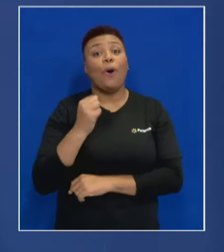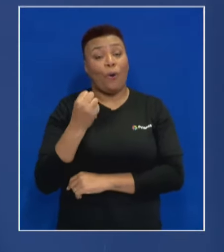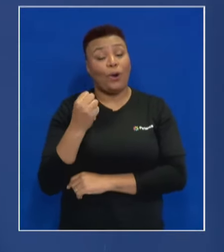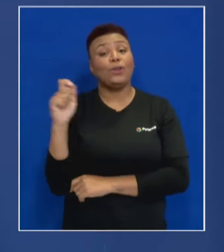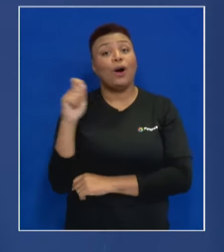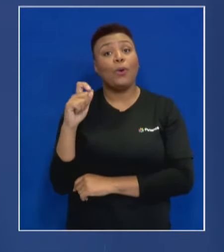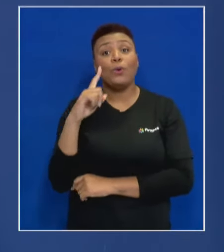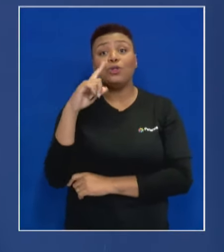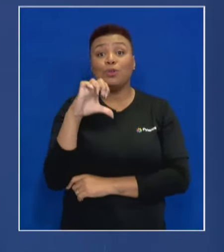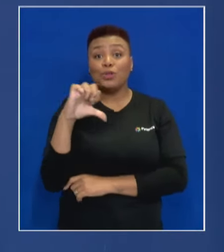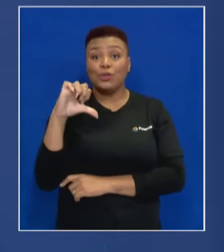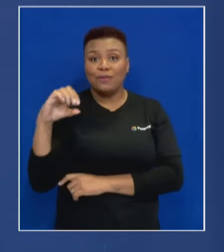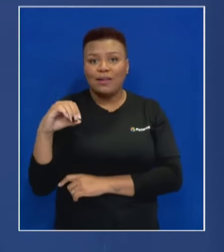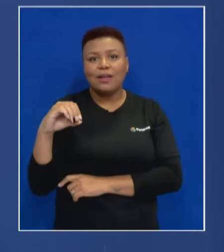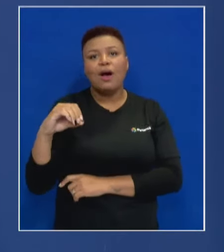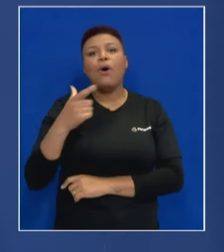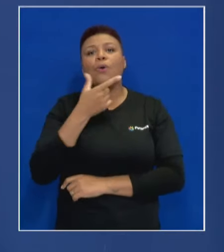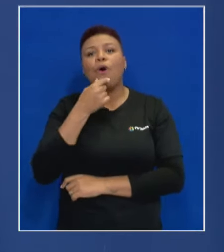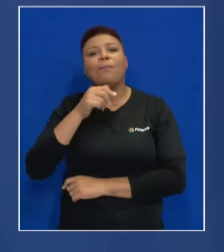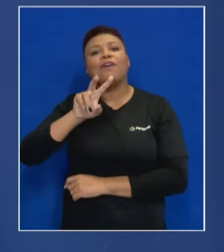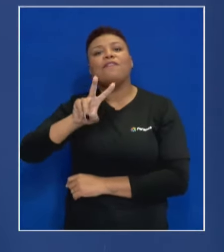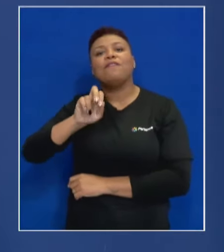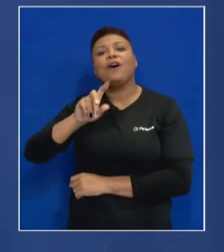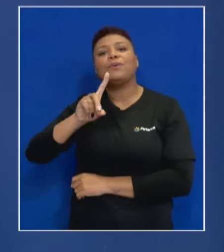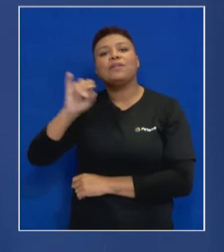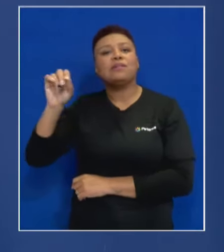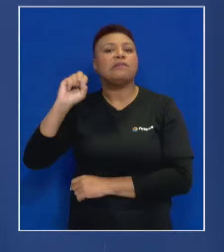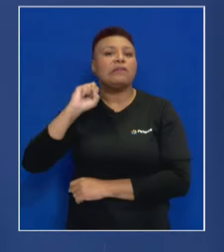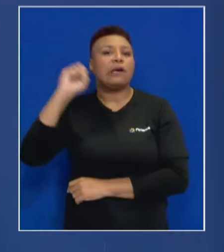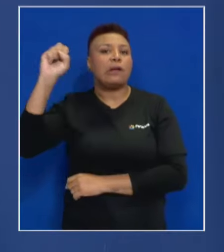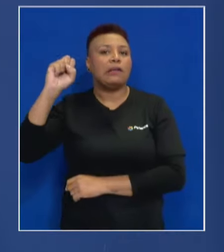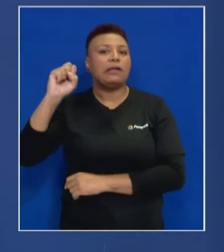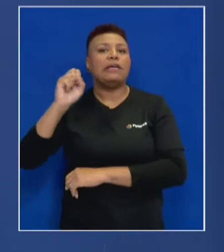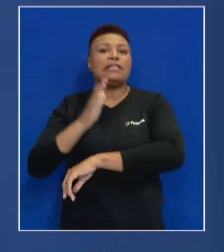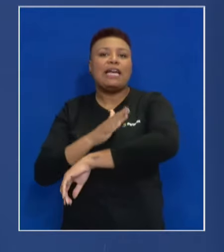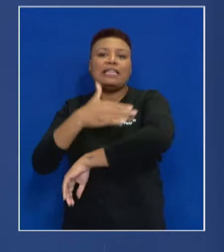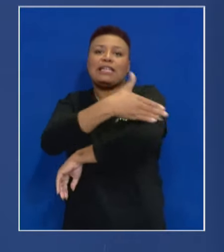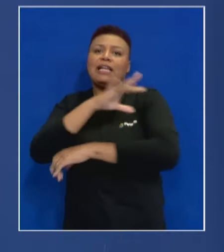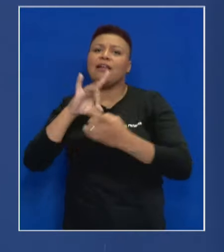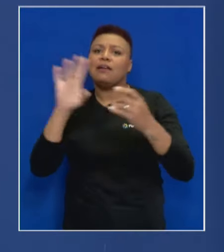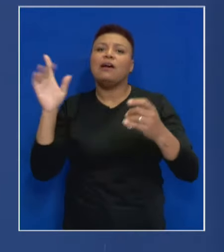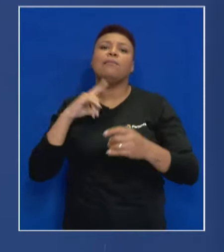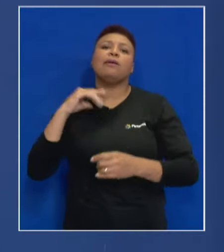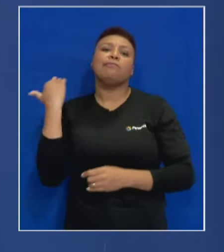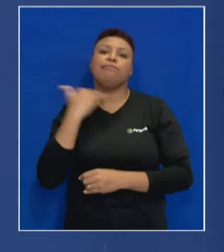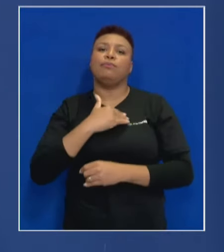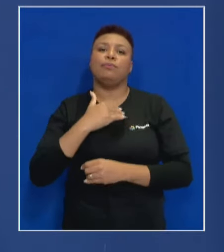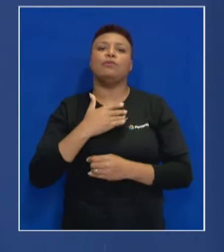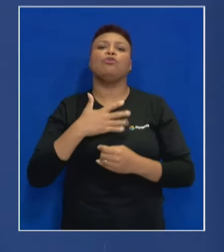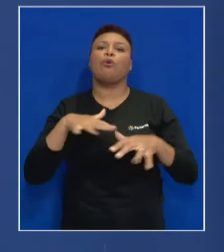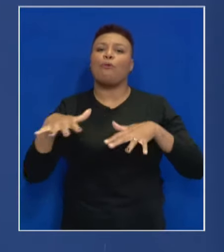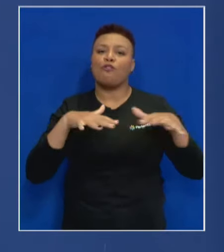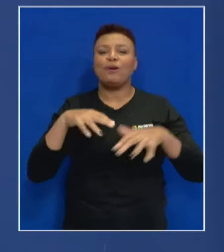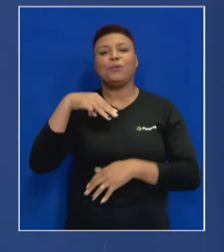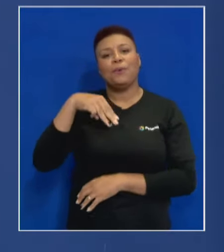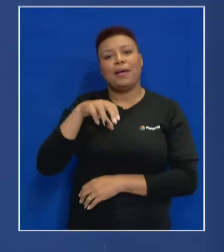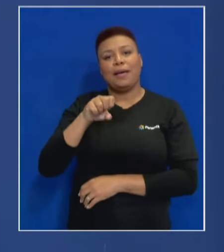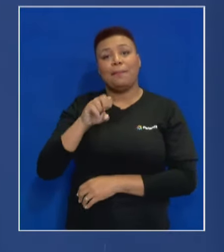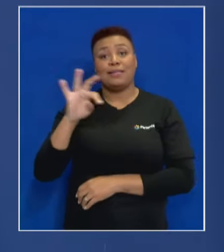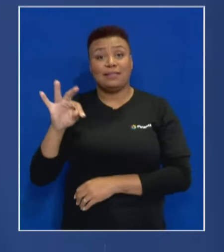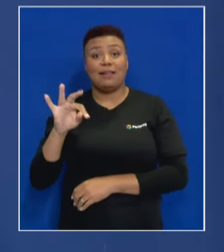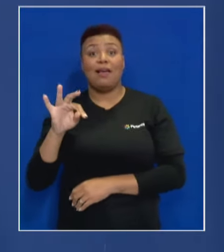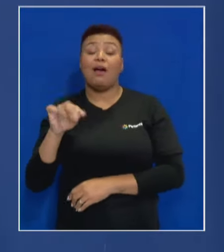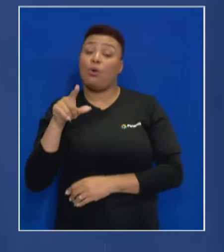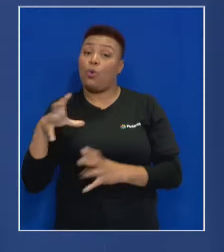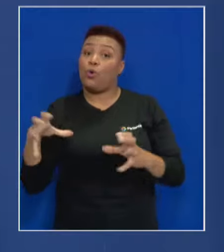1990, o Cabo Valdeci foi degolado na esquina democrática pela foice de um militante do MST, um grupo aliado político